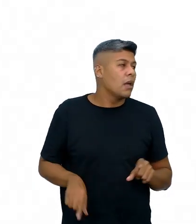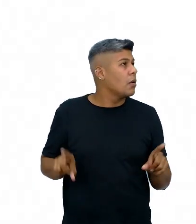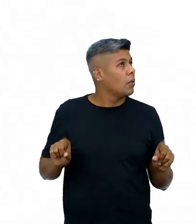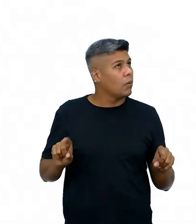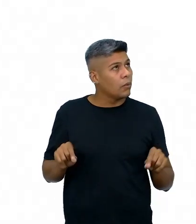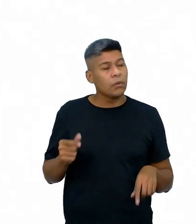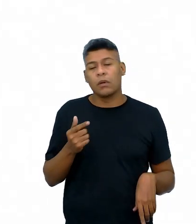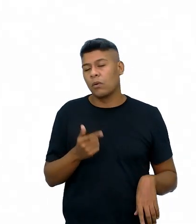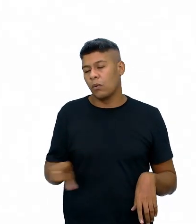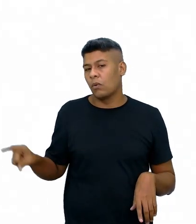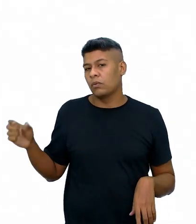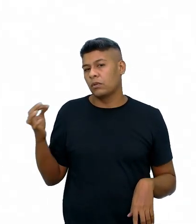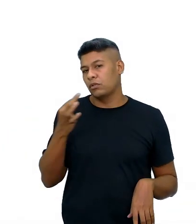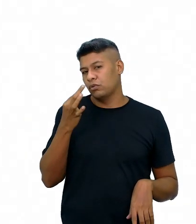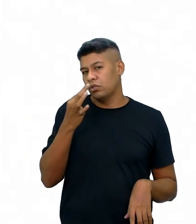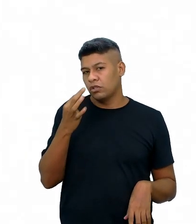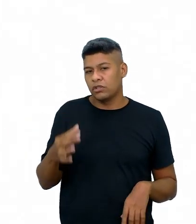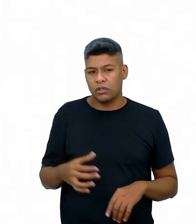sugestão.